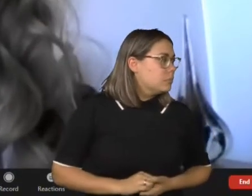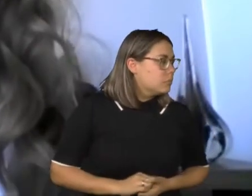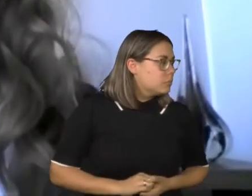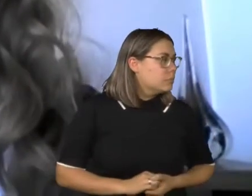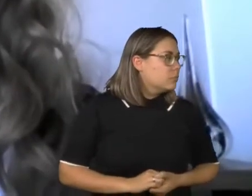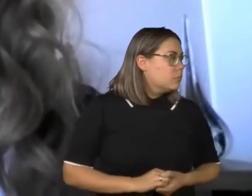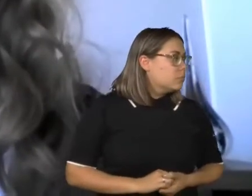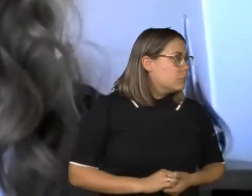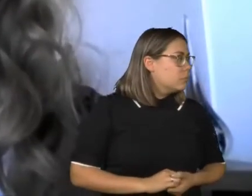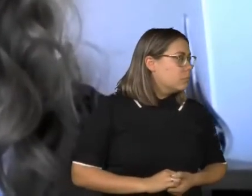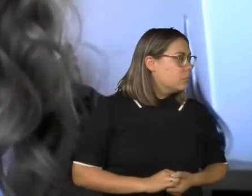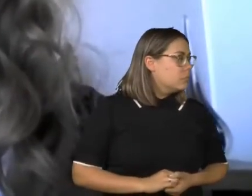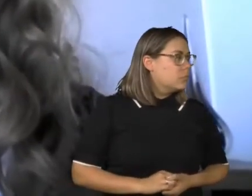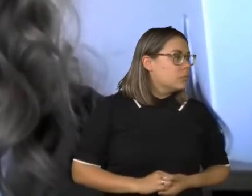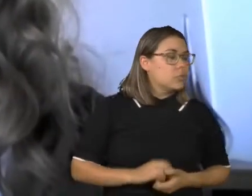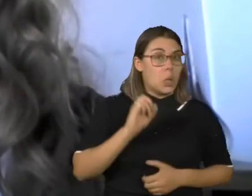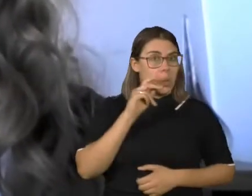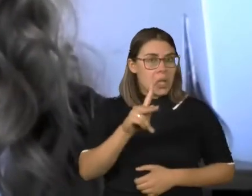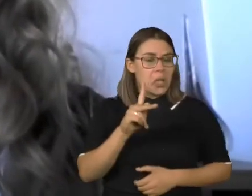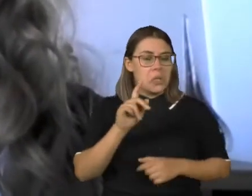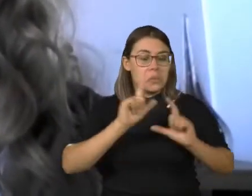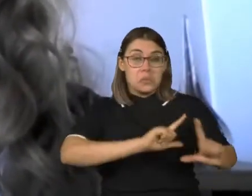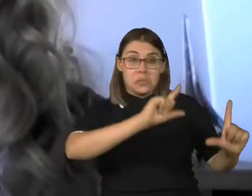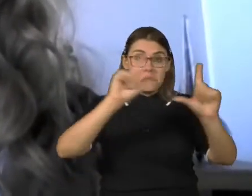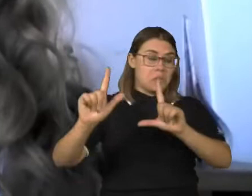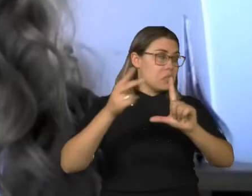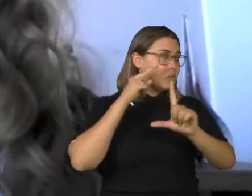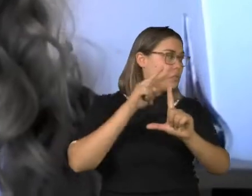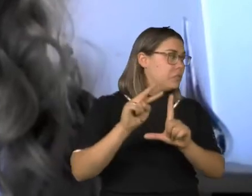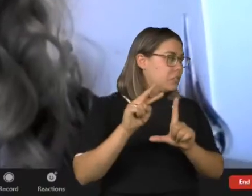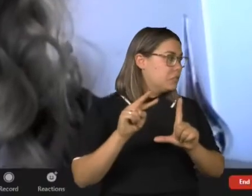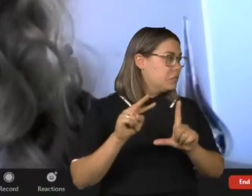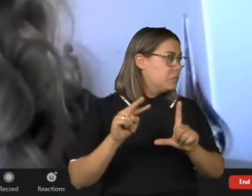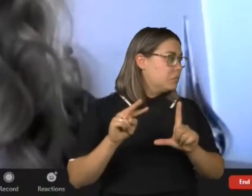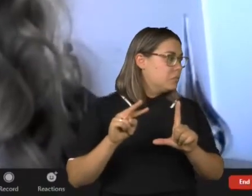Então, está tudo ok? Os slides estão aparecendo aí?